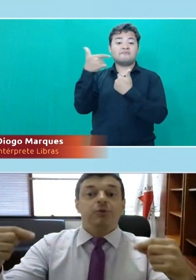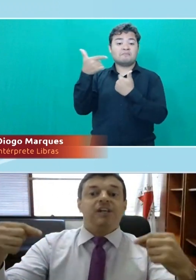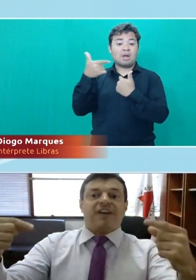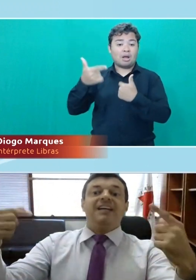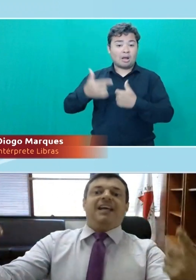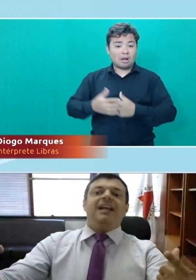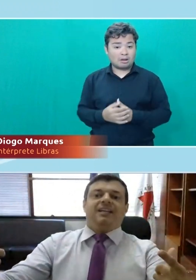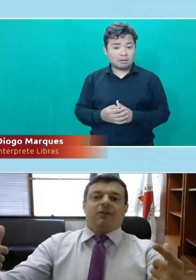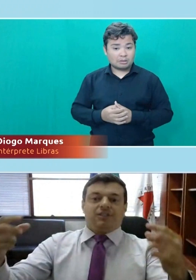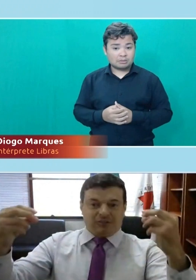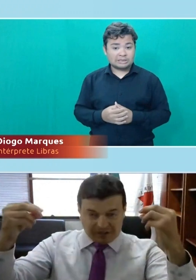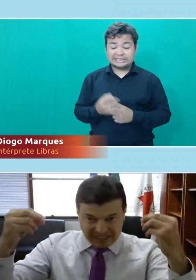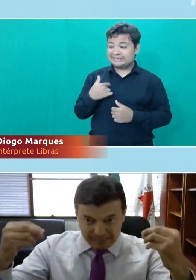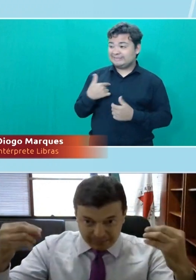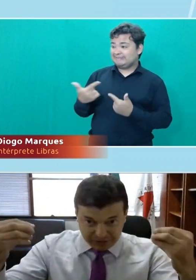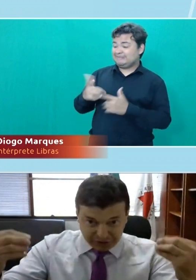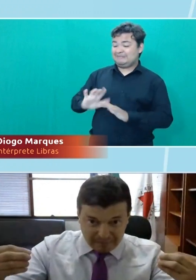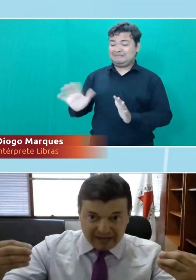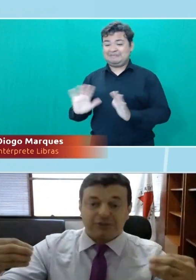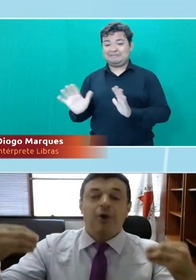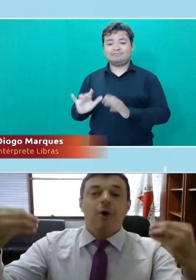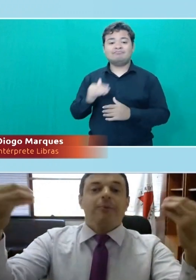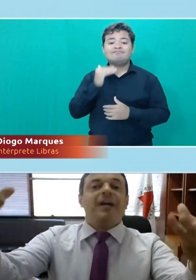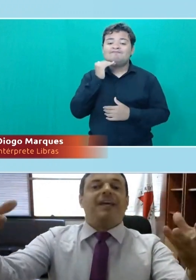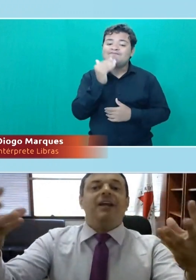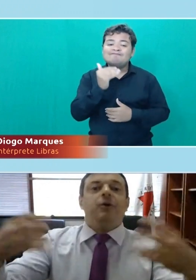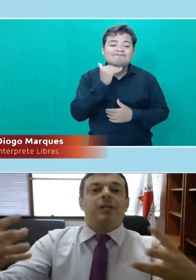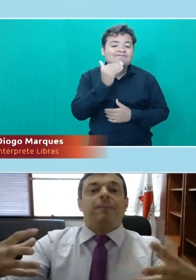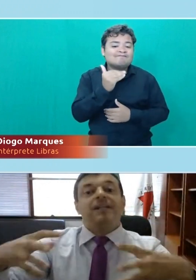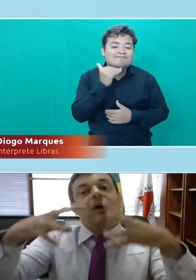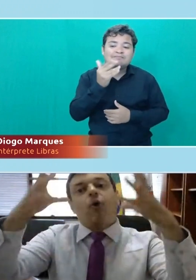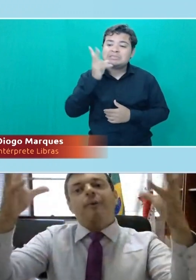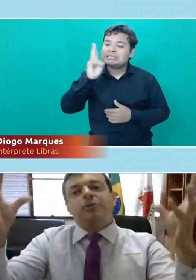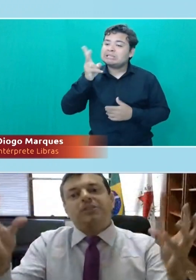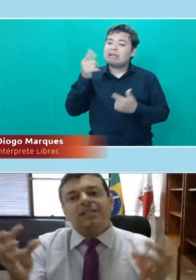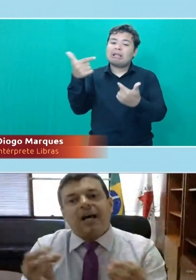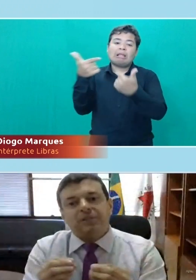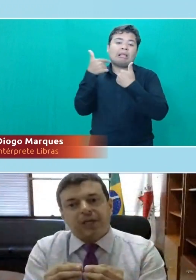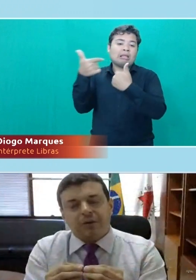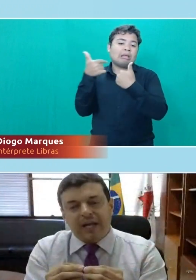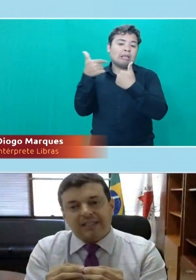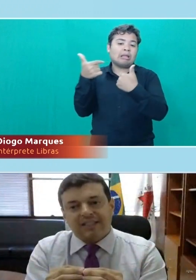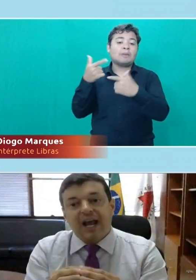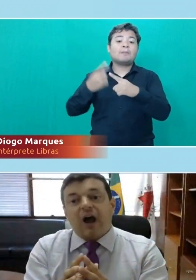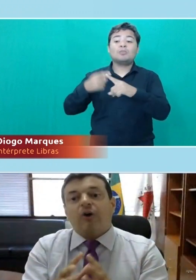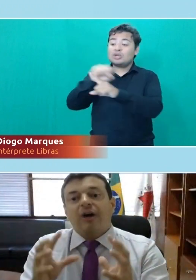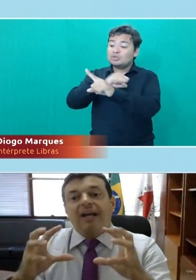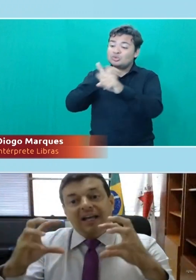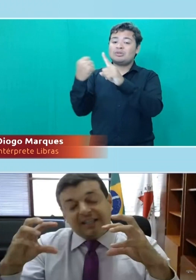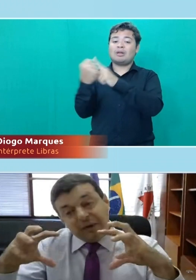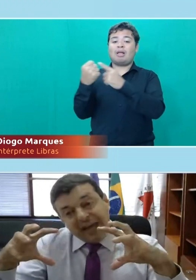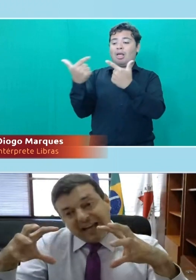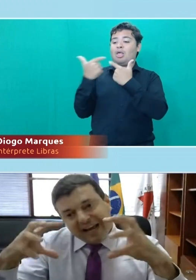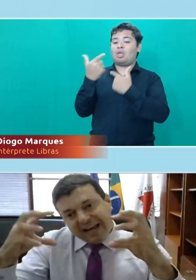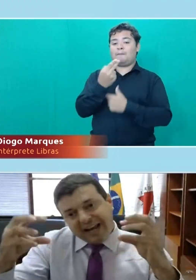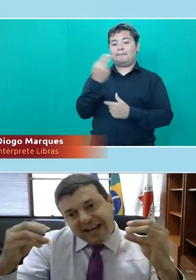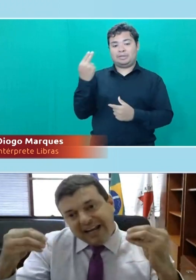conseguimos nos lembrar dele. nós acabamos sendo chamados por aquele outro apelido, que é como a sociedade nos reconhece. Agora,